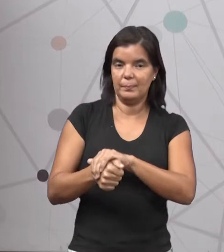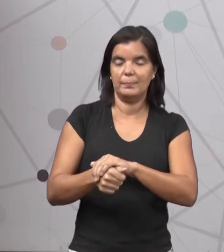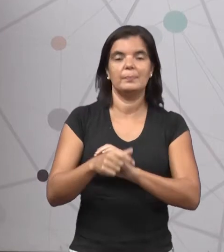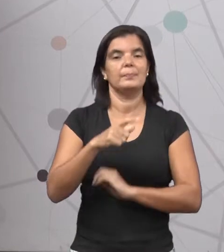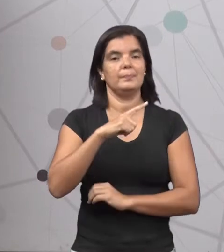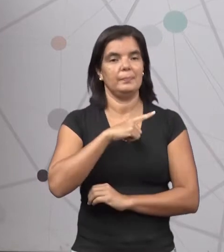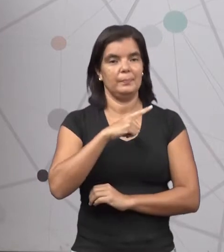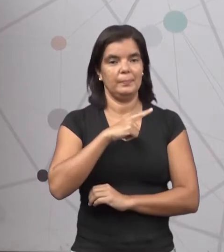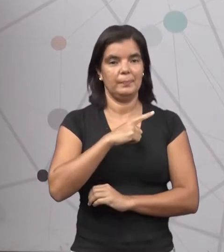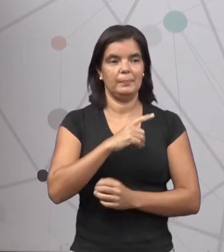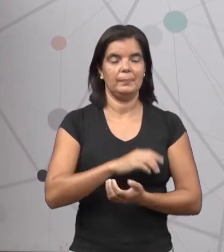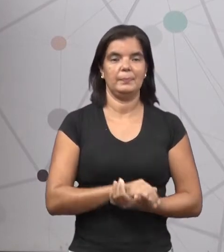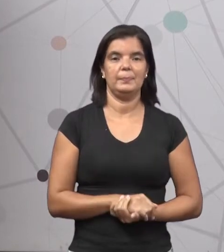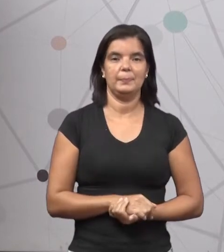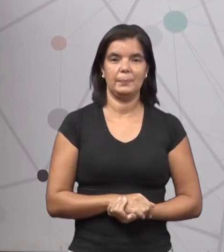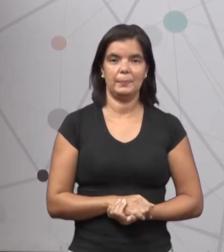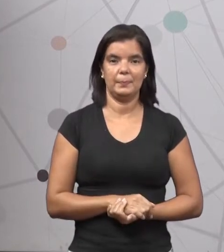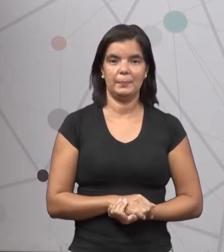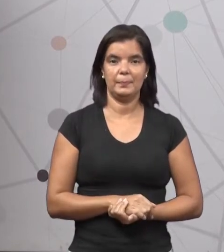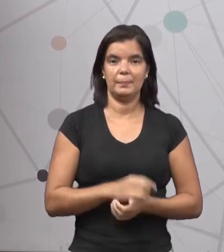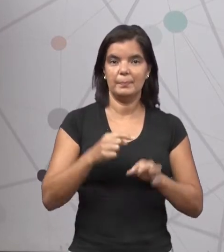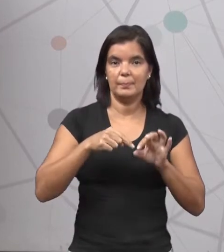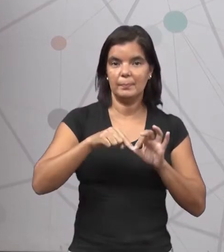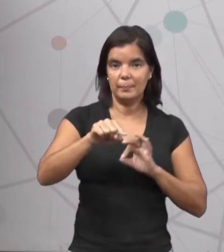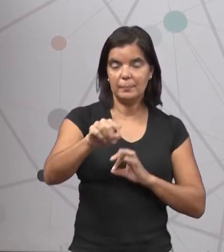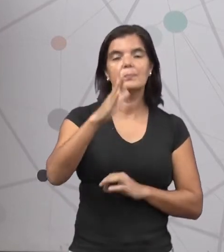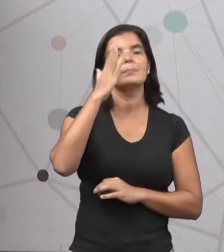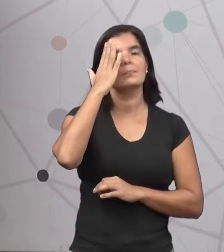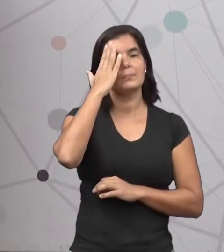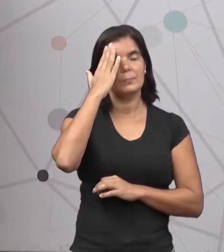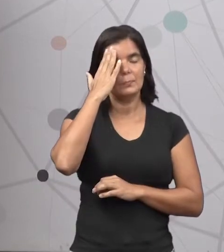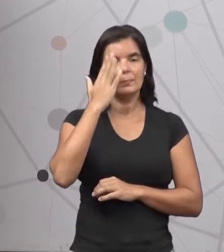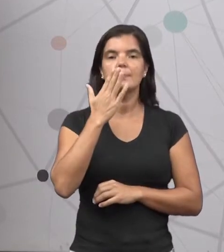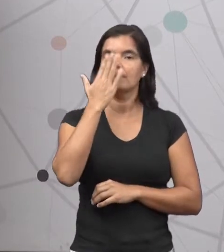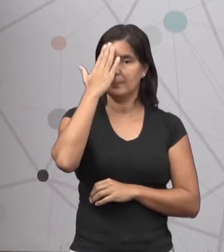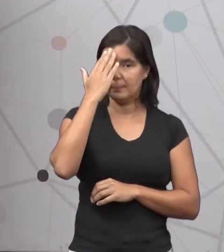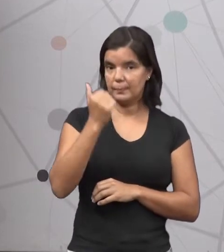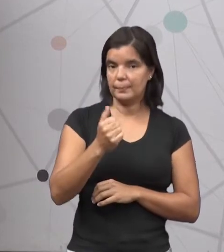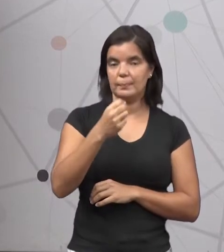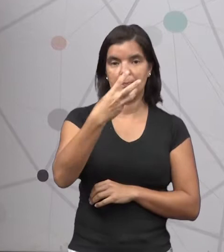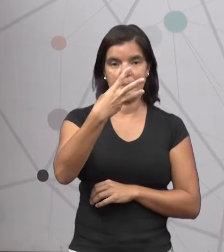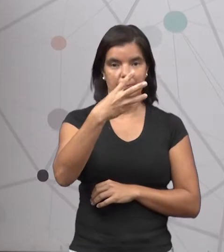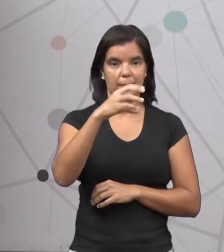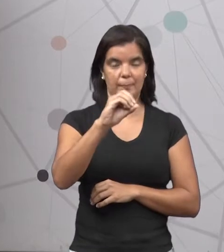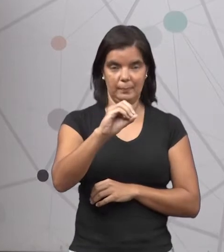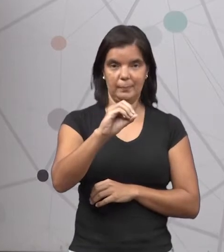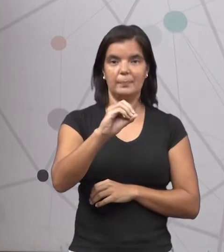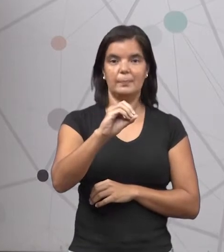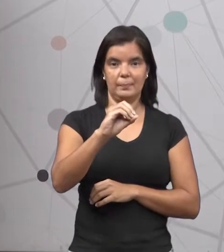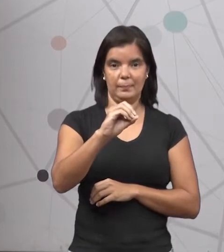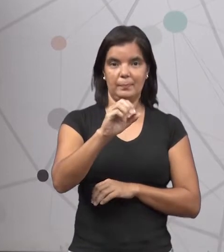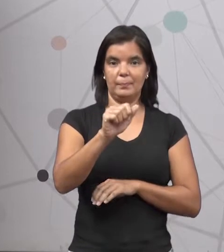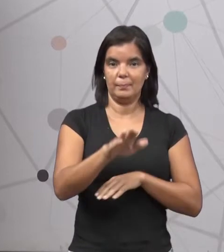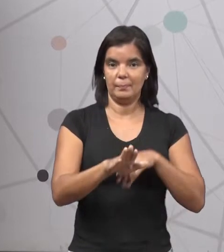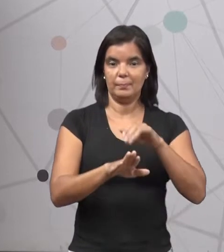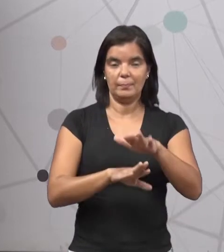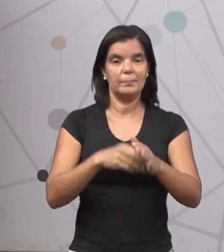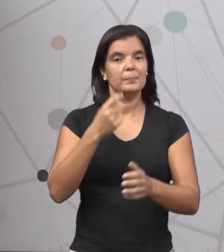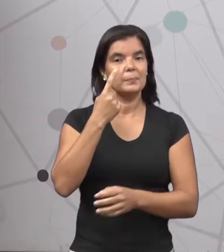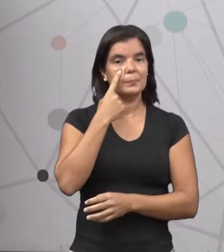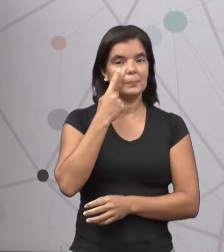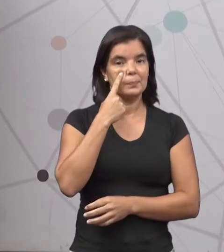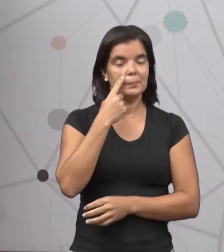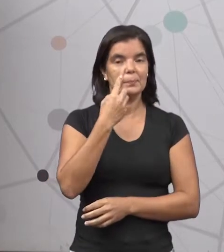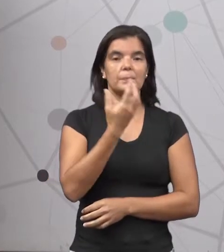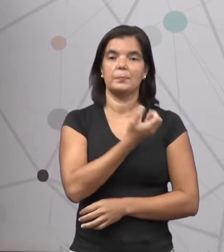Vamos lá? Na ida, nós já contamos que foram 30 passos. Olha só o número